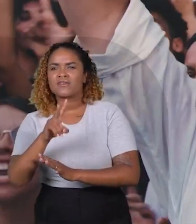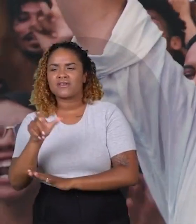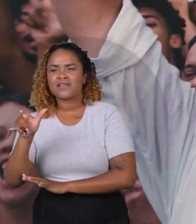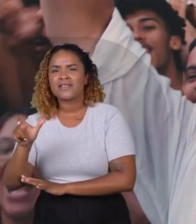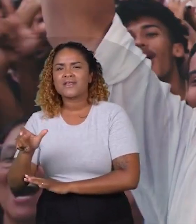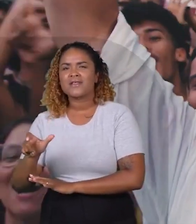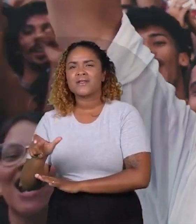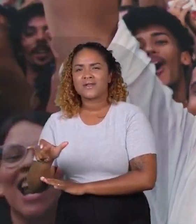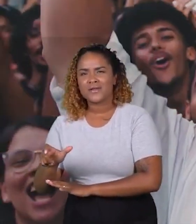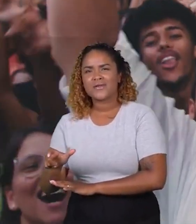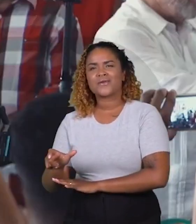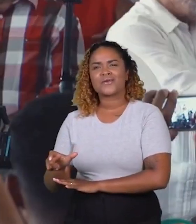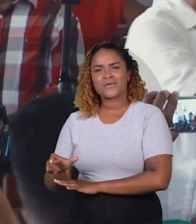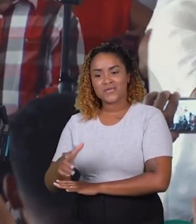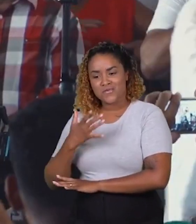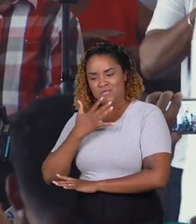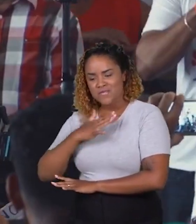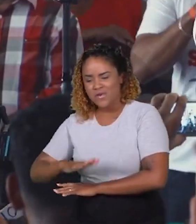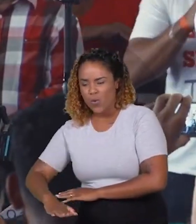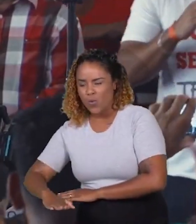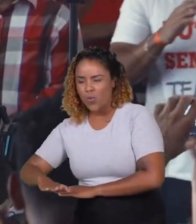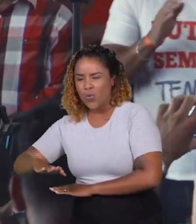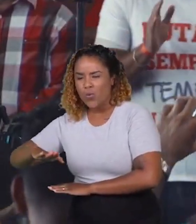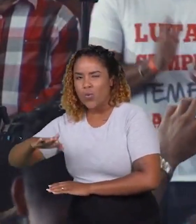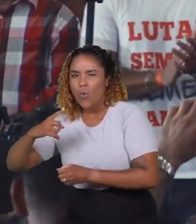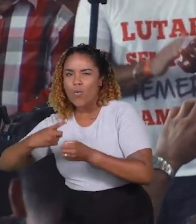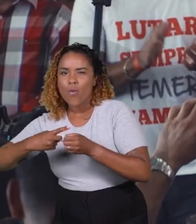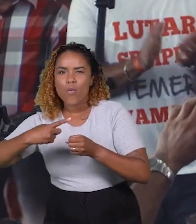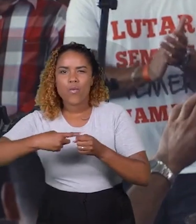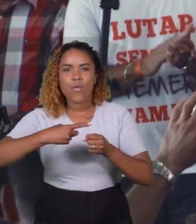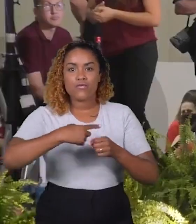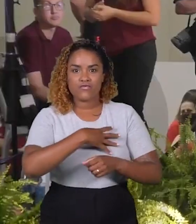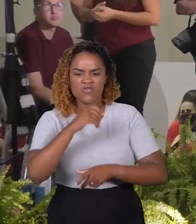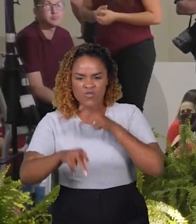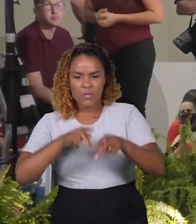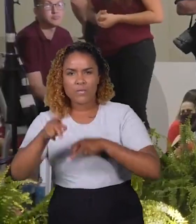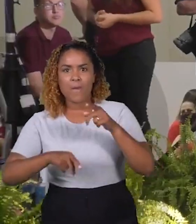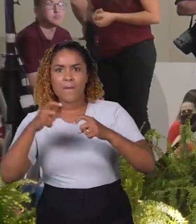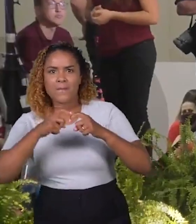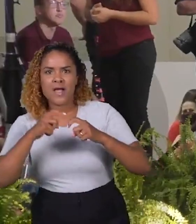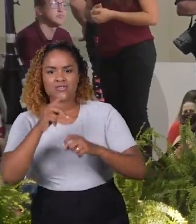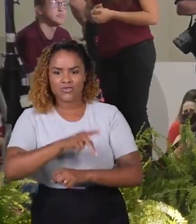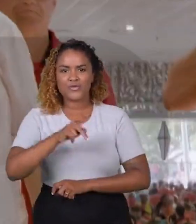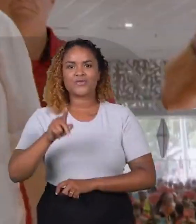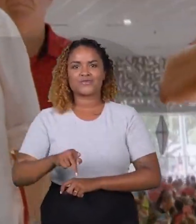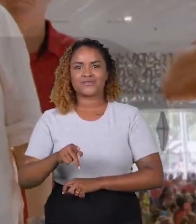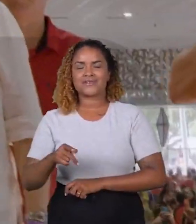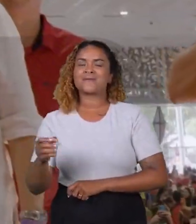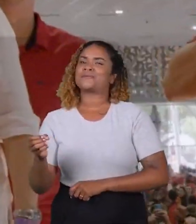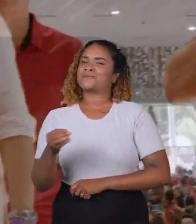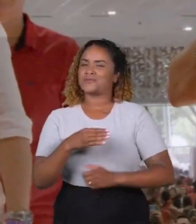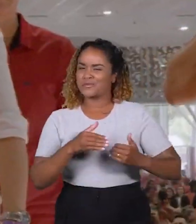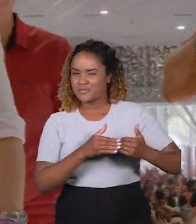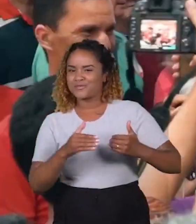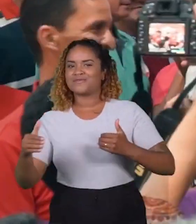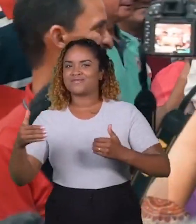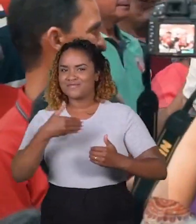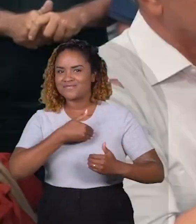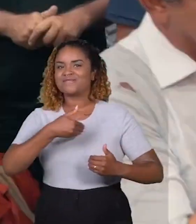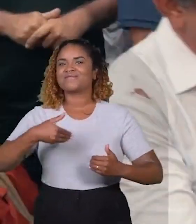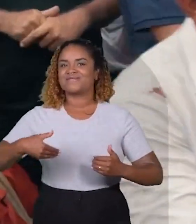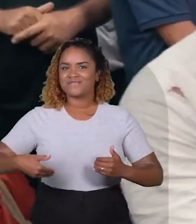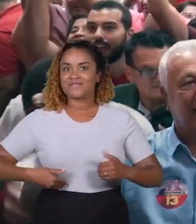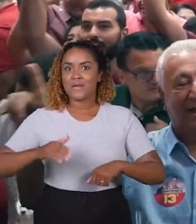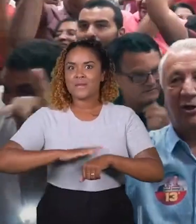que o menino do interior, que o filho do povo, que se fez médico e professor, será o nosso novo governador.